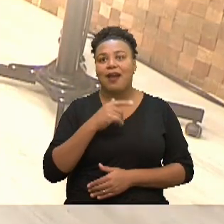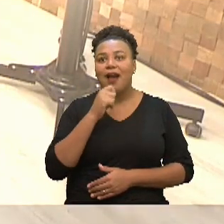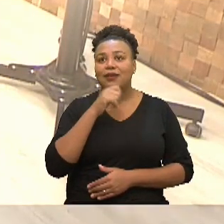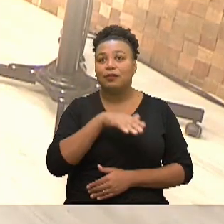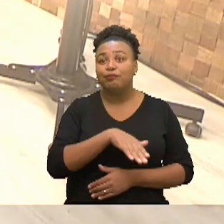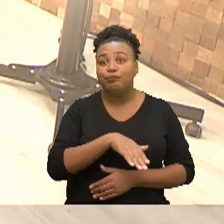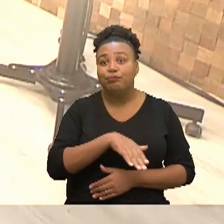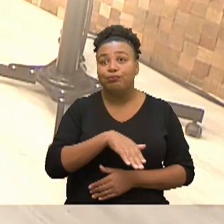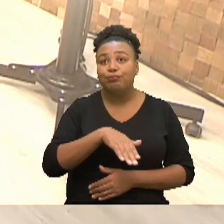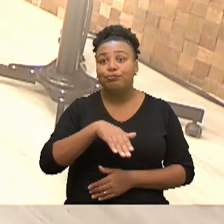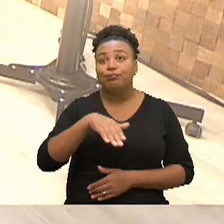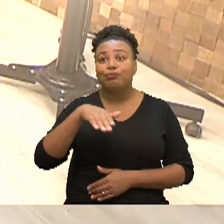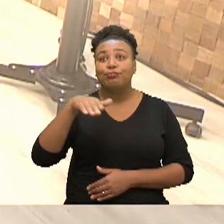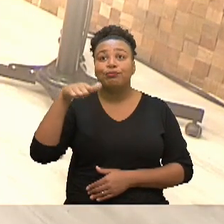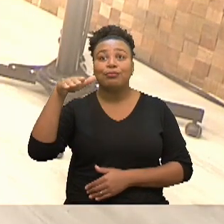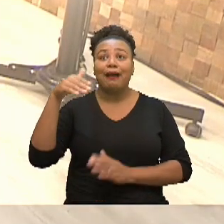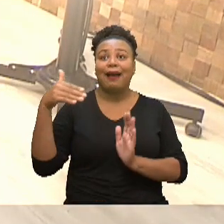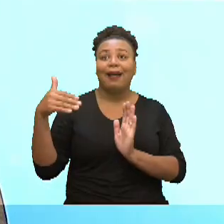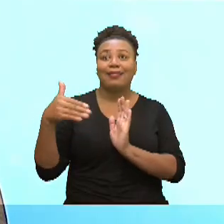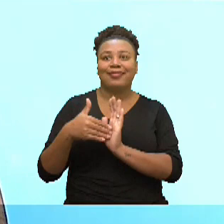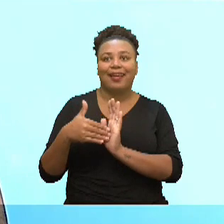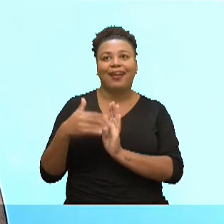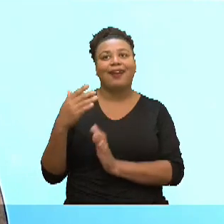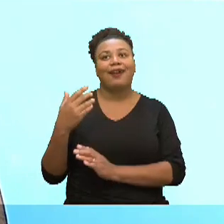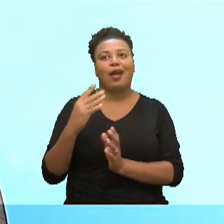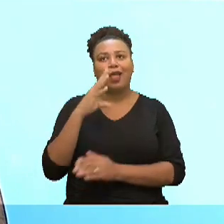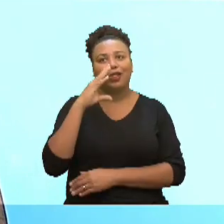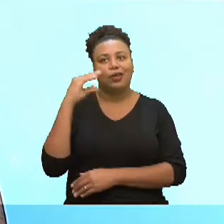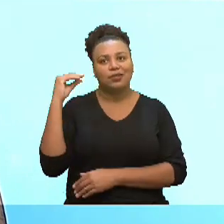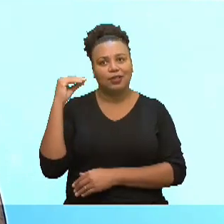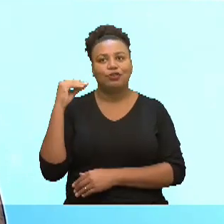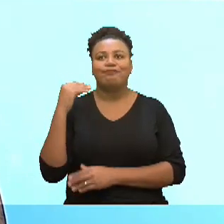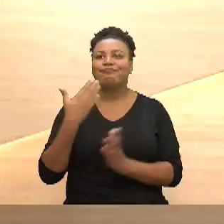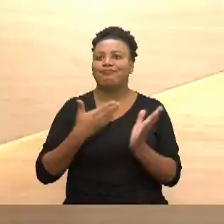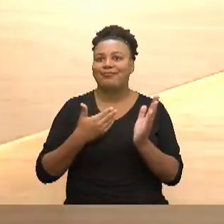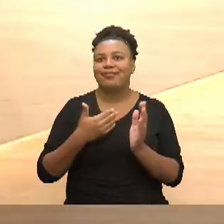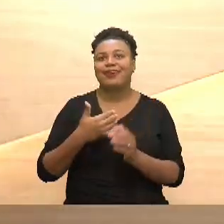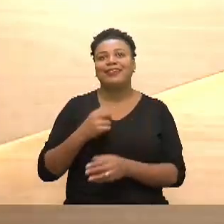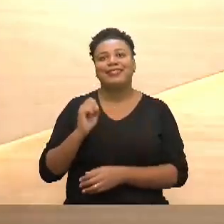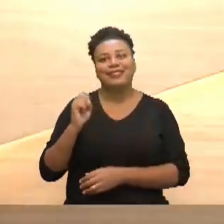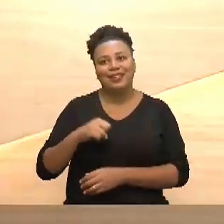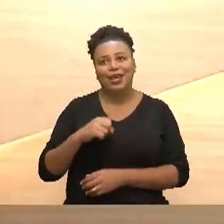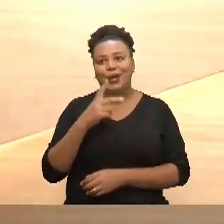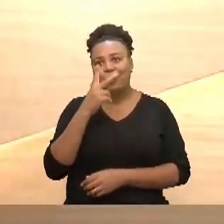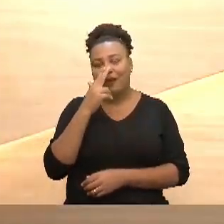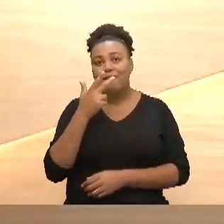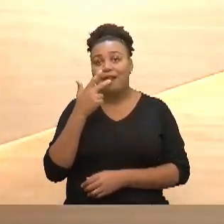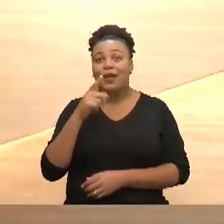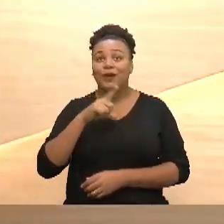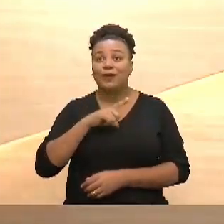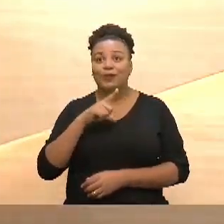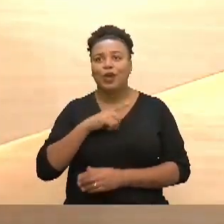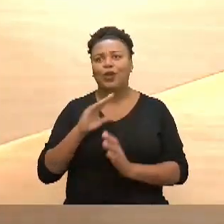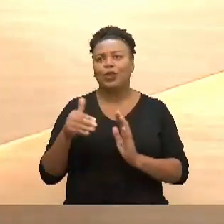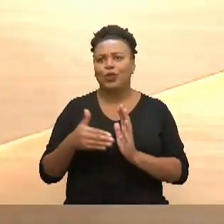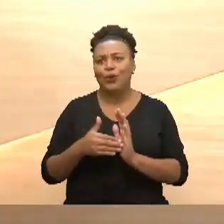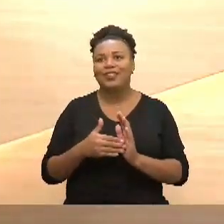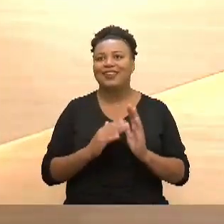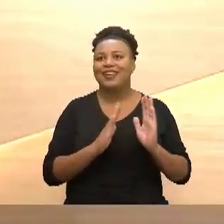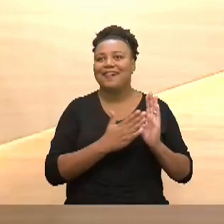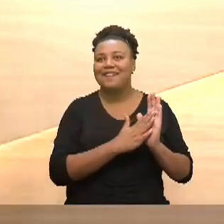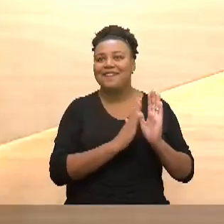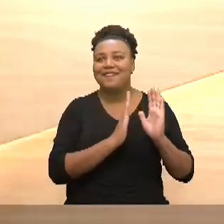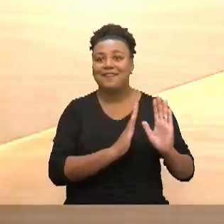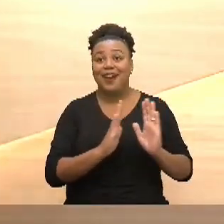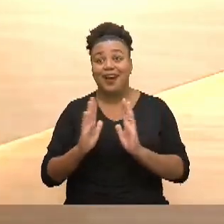pequena, até a adolescência. Sim, é, como eu falo, eu tenho todas as fases em